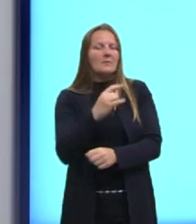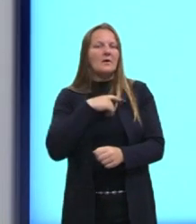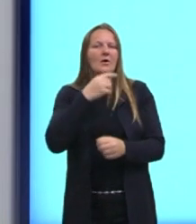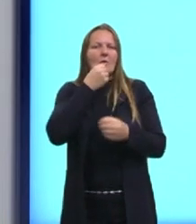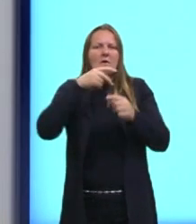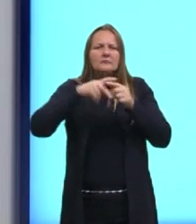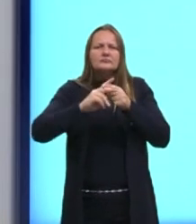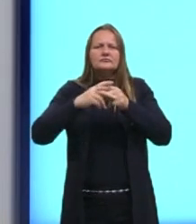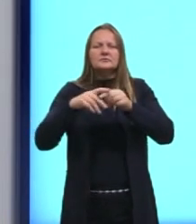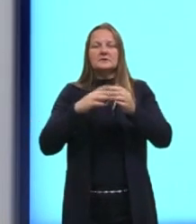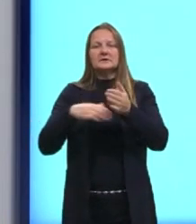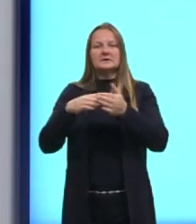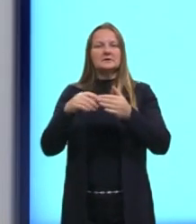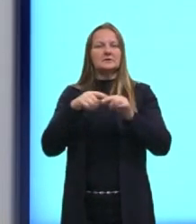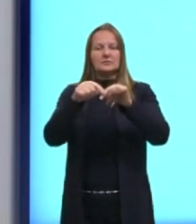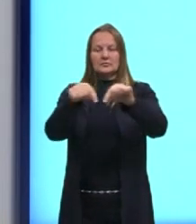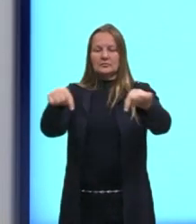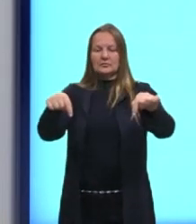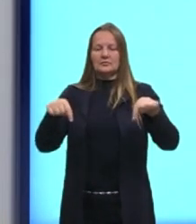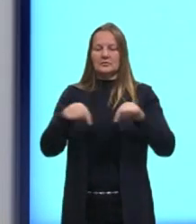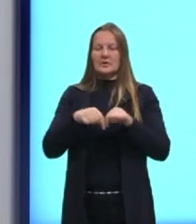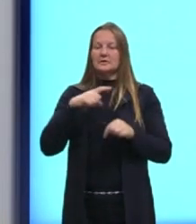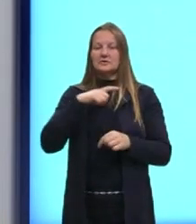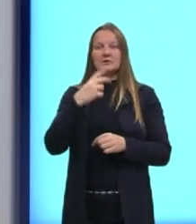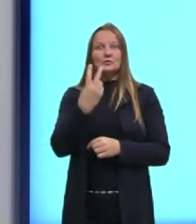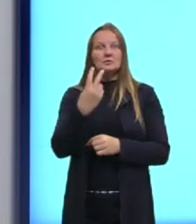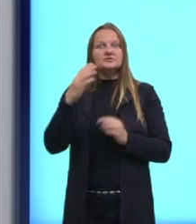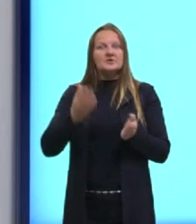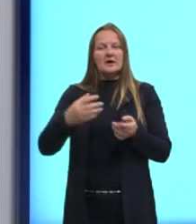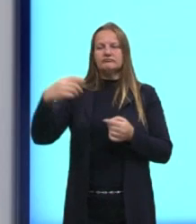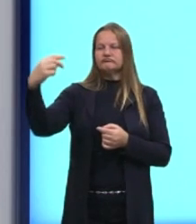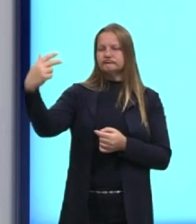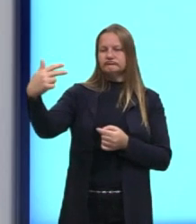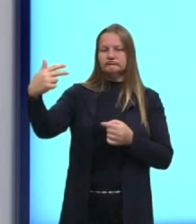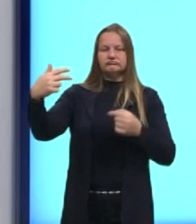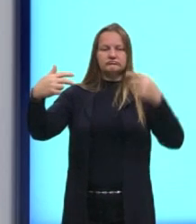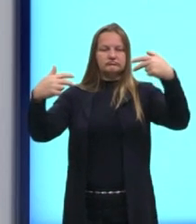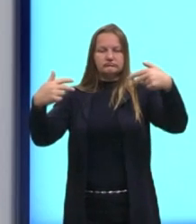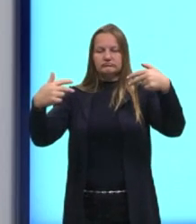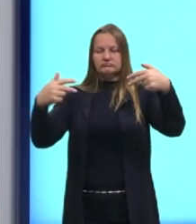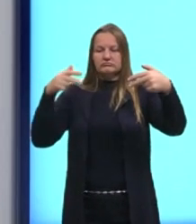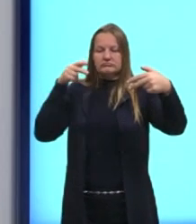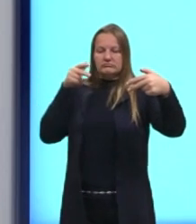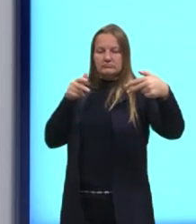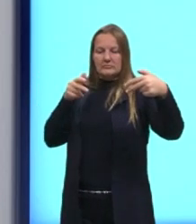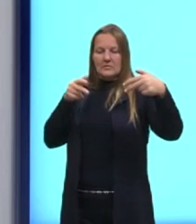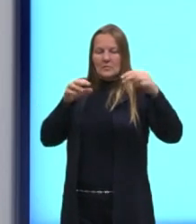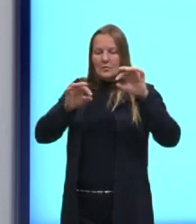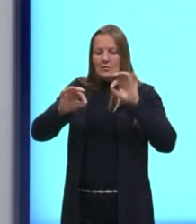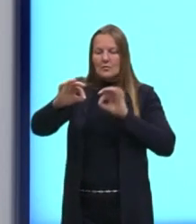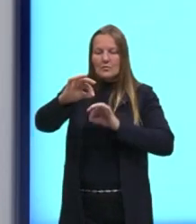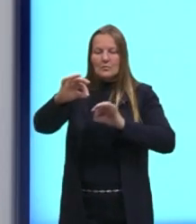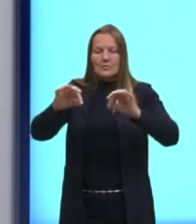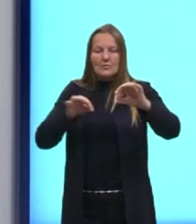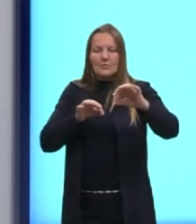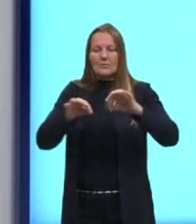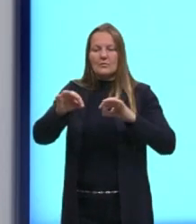sala já estão instaladas duas câmeras, e a terceira deverá ser colocada de maneira a ficar